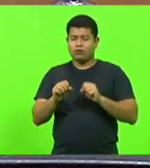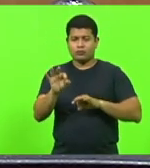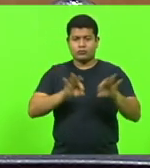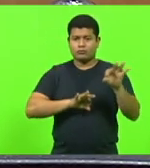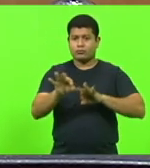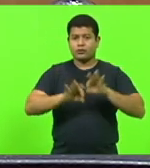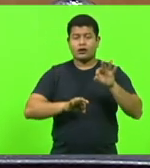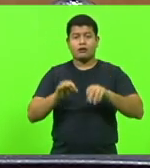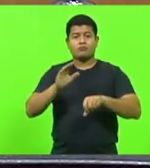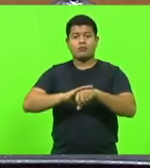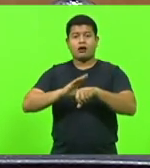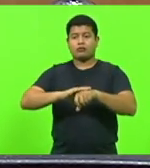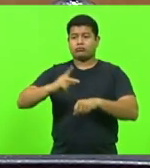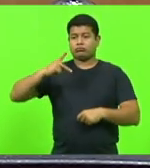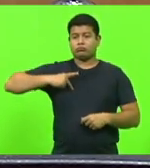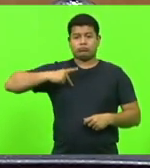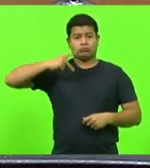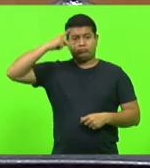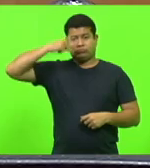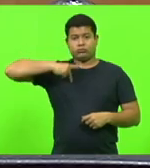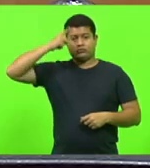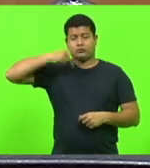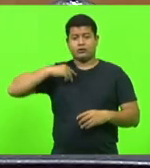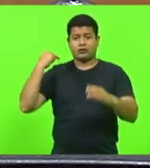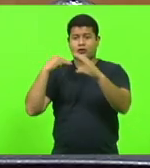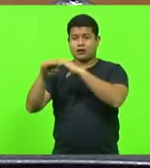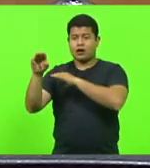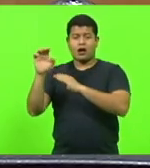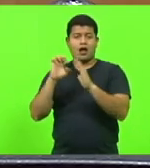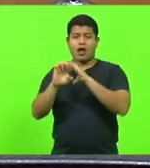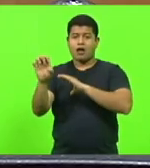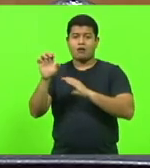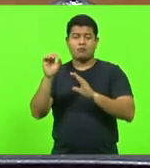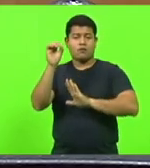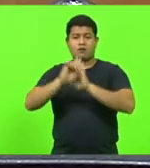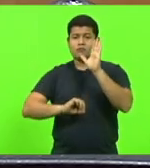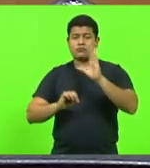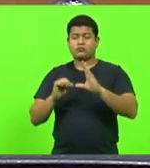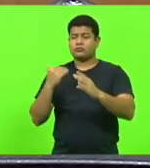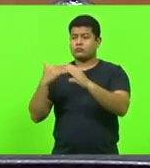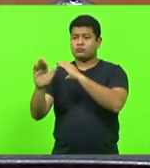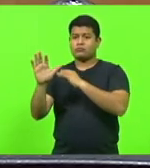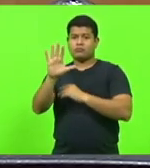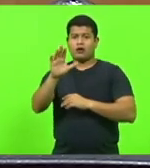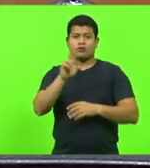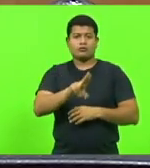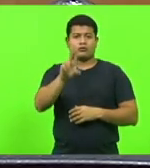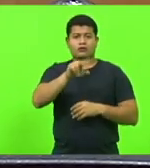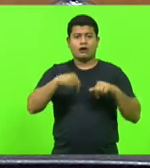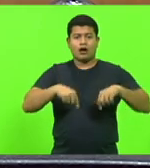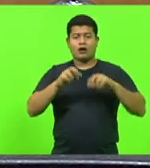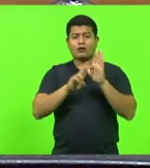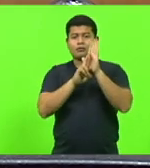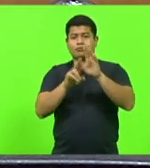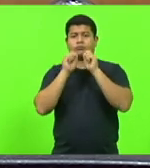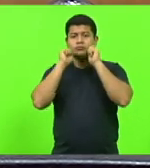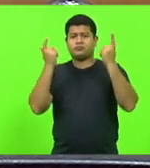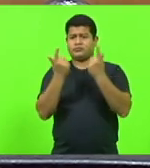caminho, por e-mail, por ofício, da forma como quiser. Agora, usar o nome da Assembleia Legislativa